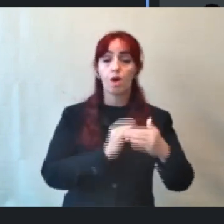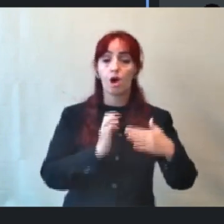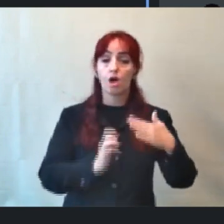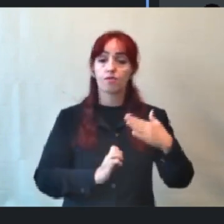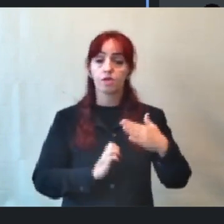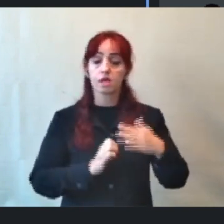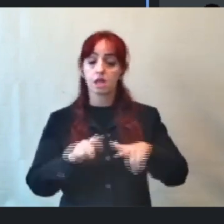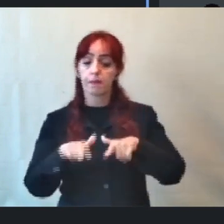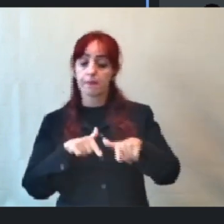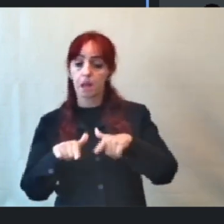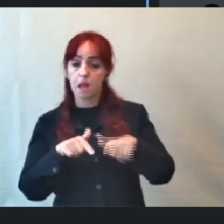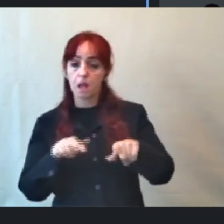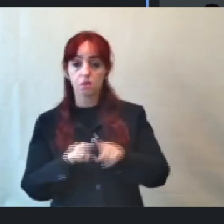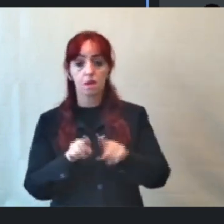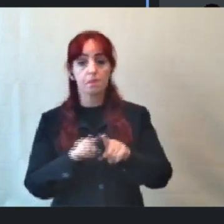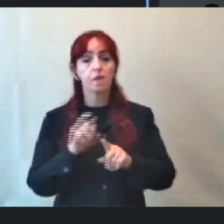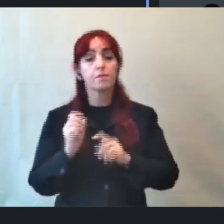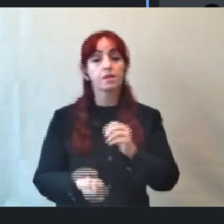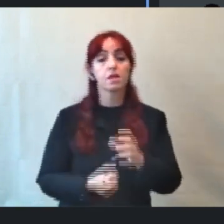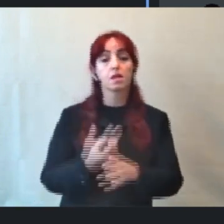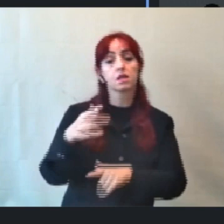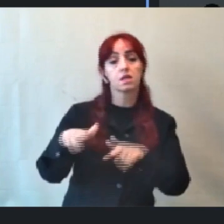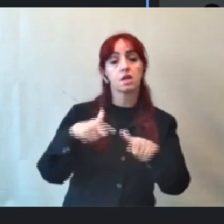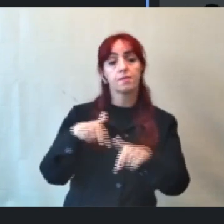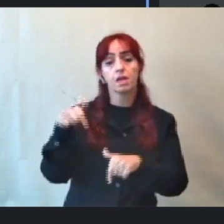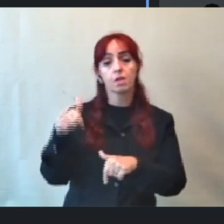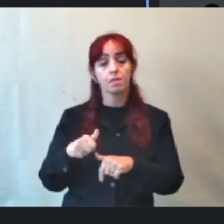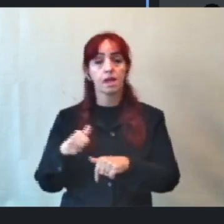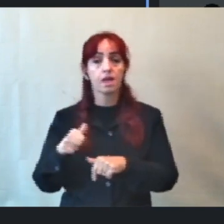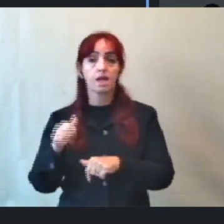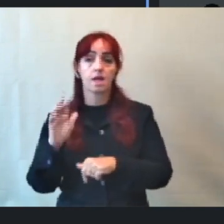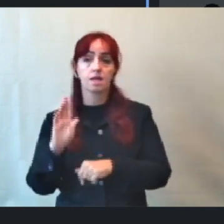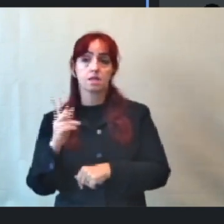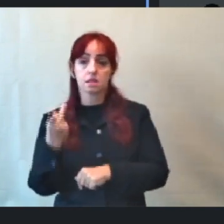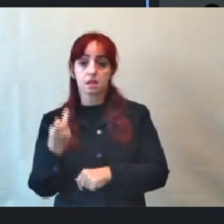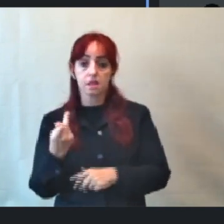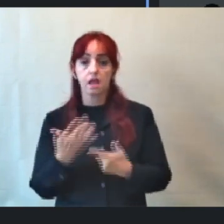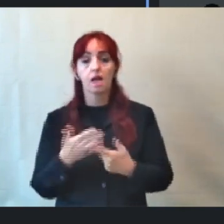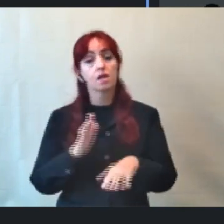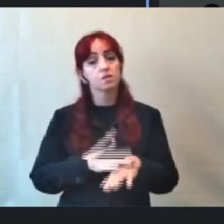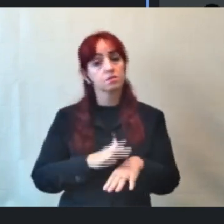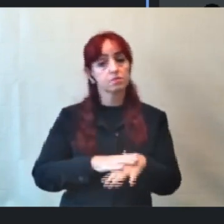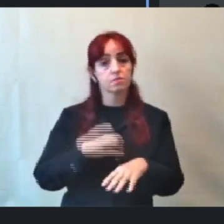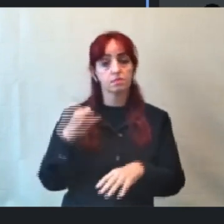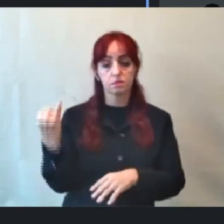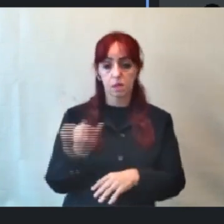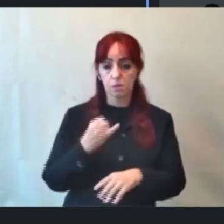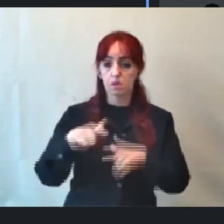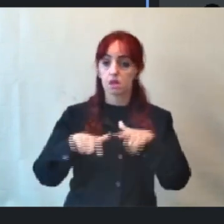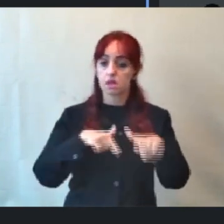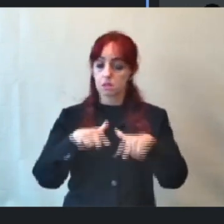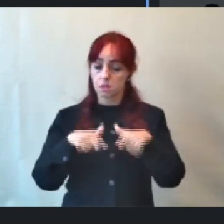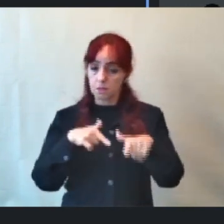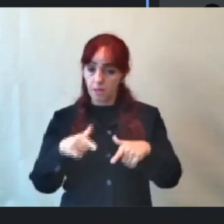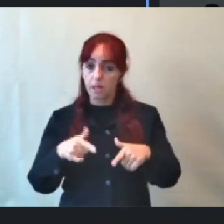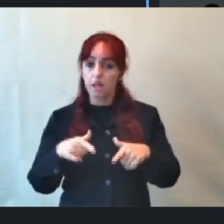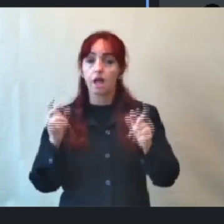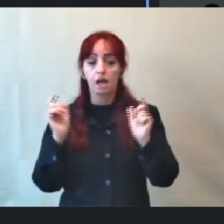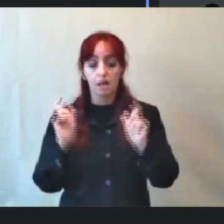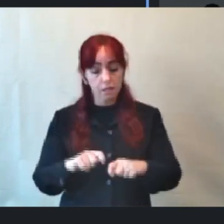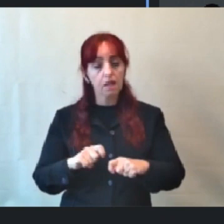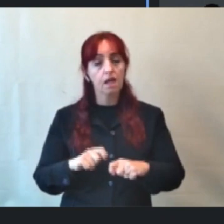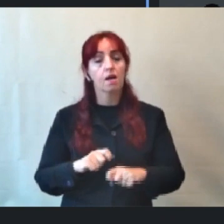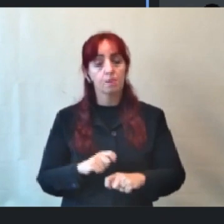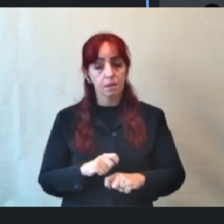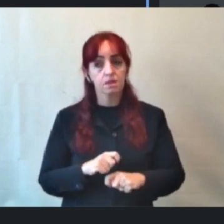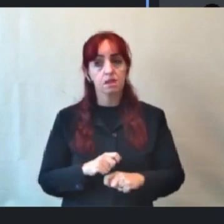né, para quem gera empregos para essa cidade, é mais do que louvável trabalhar e dar condições, né,